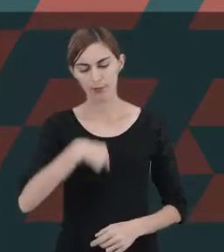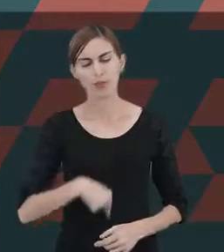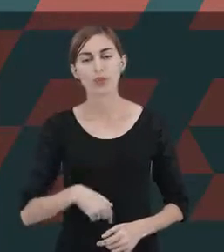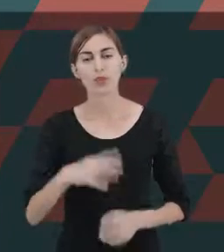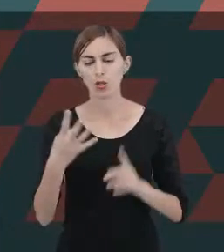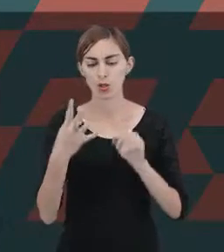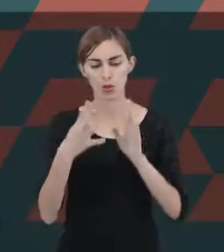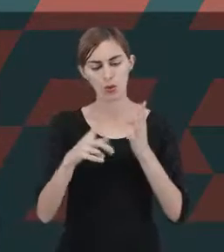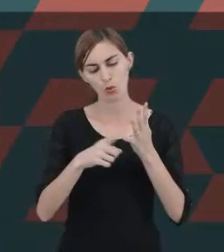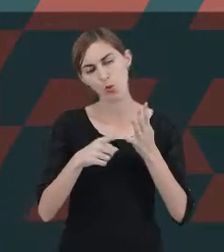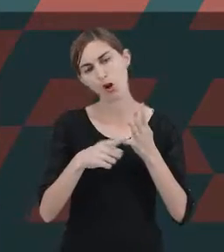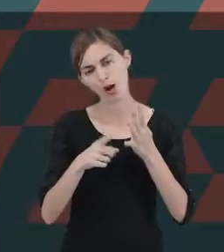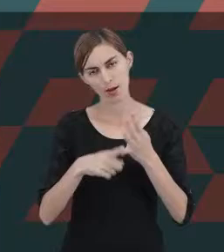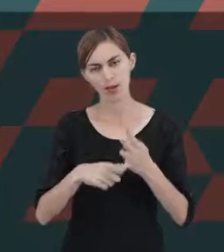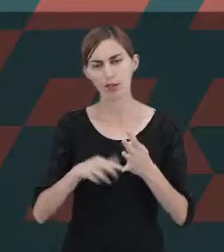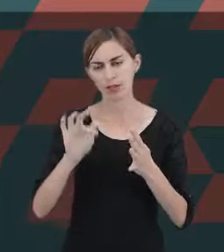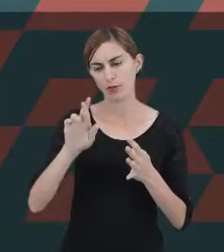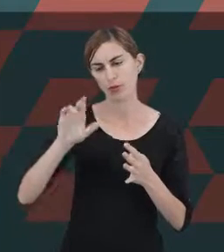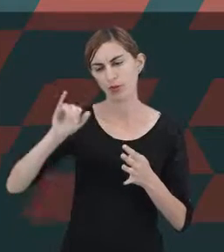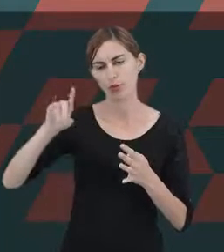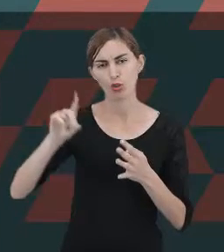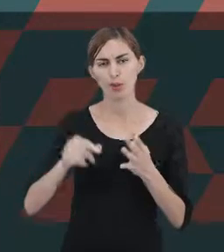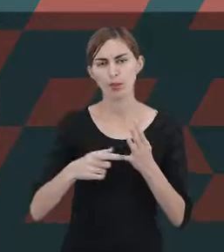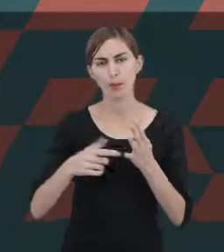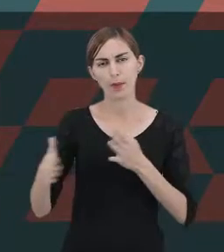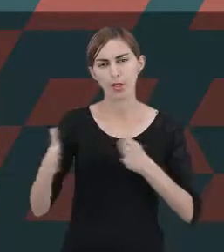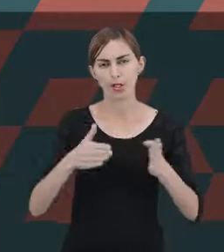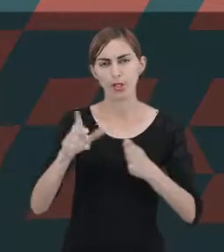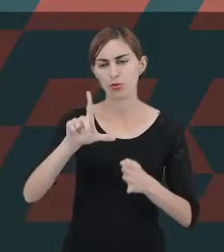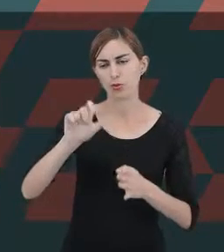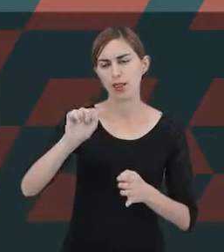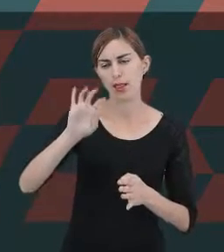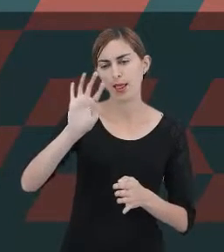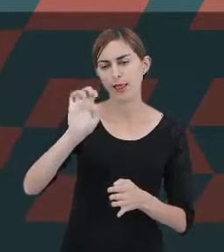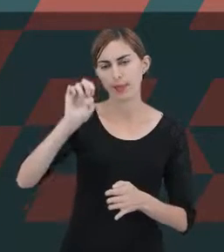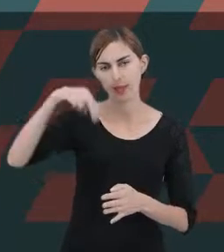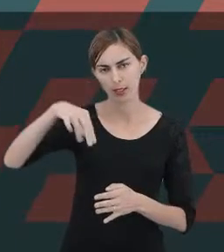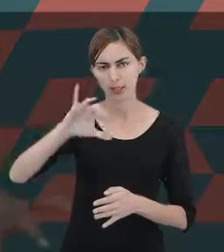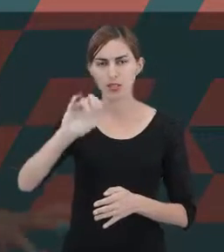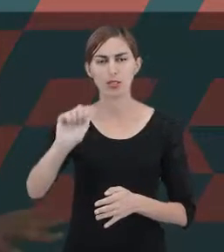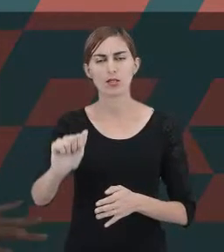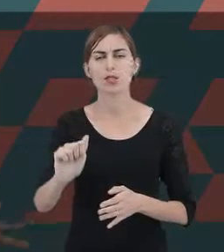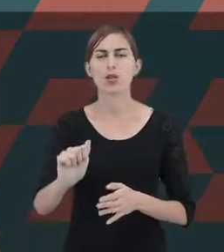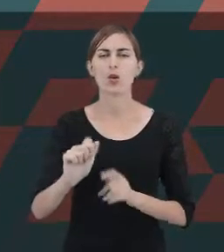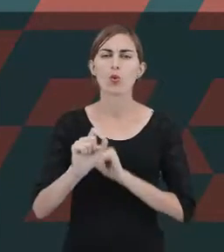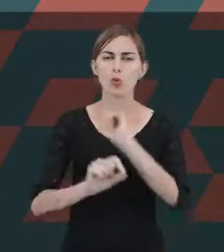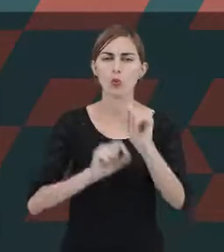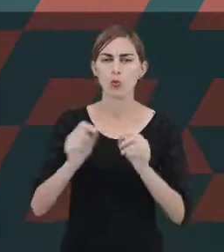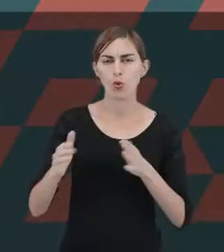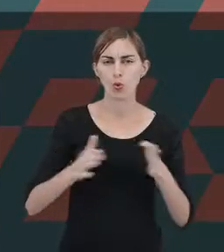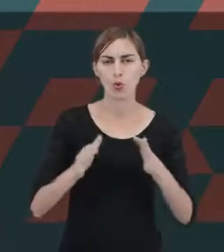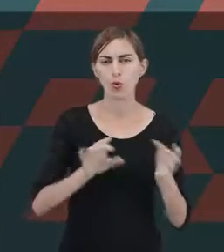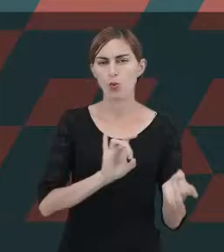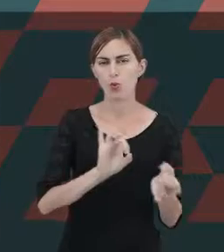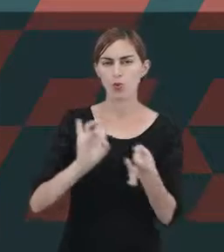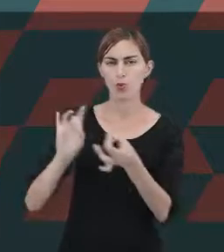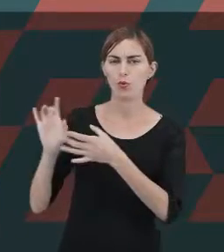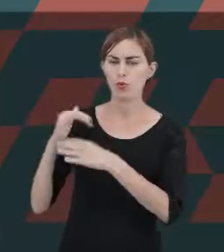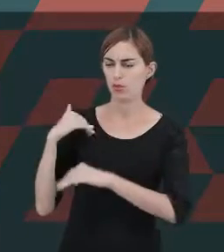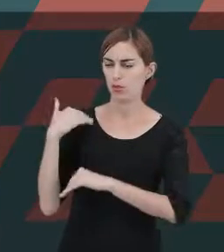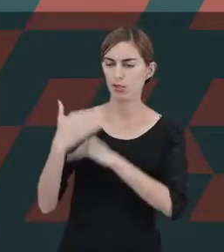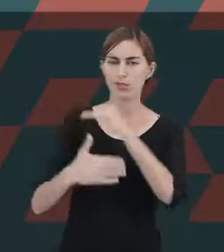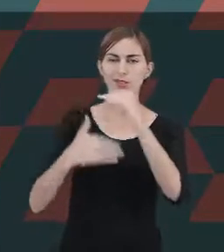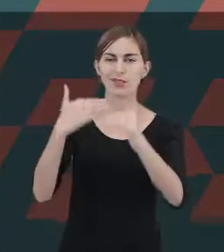trazida por Freud, seria o período de latência. O período de latência seria um abandono do desenvolvimento